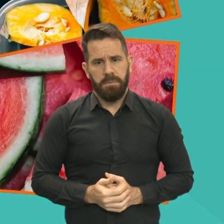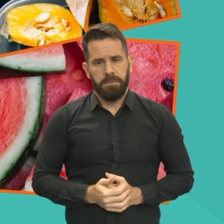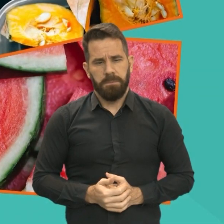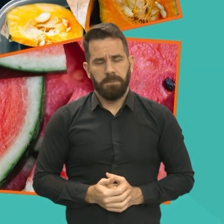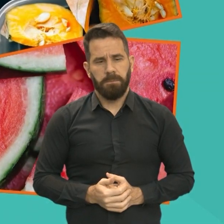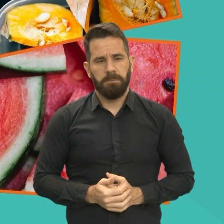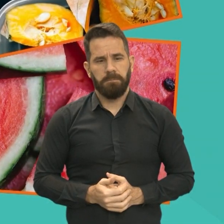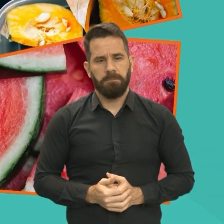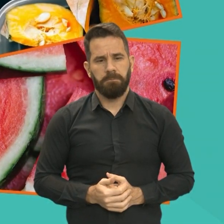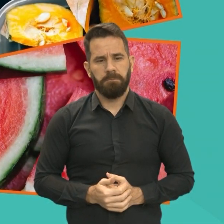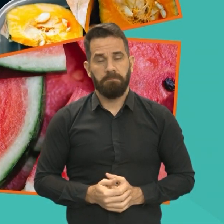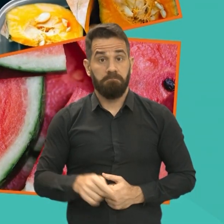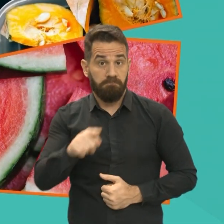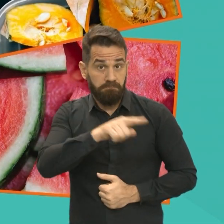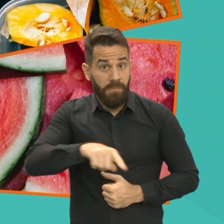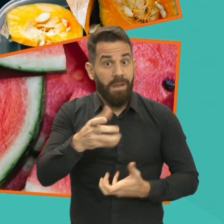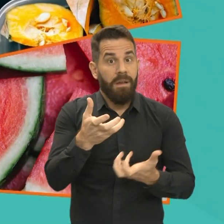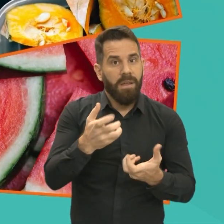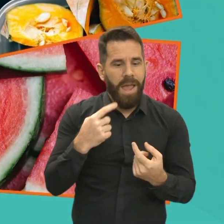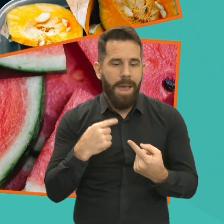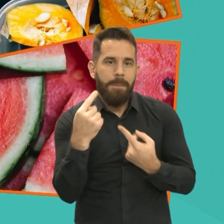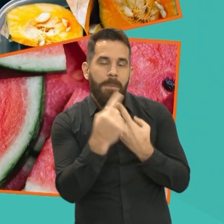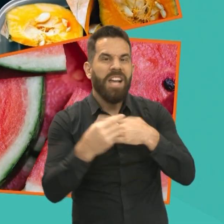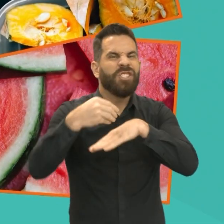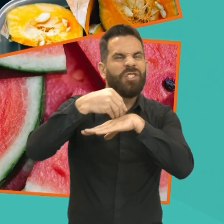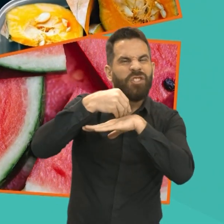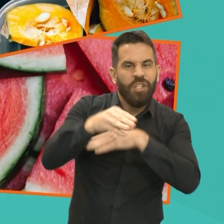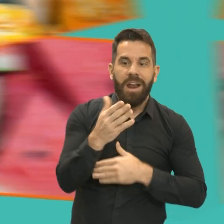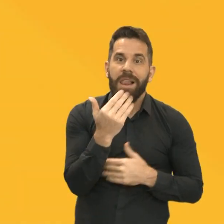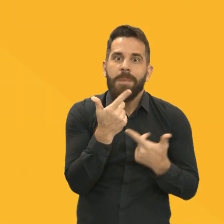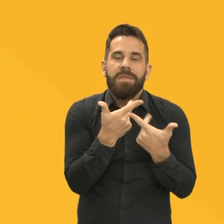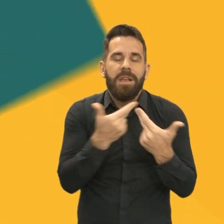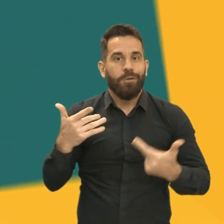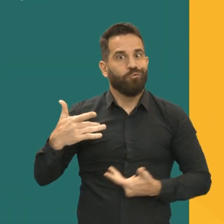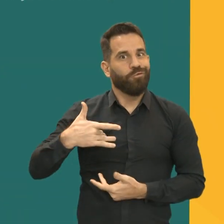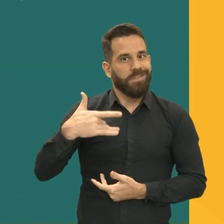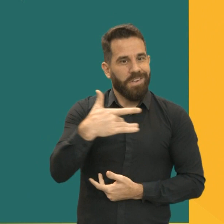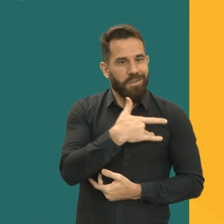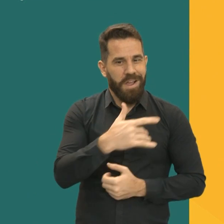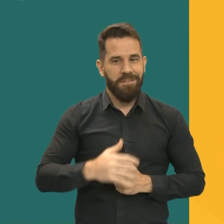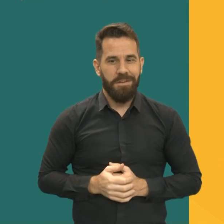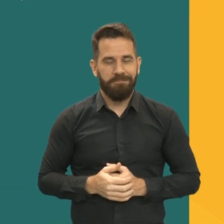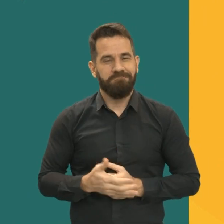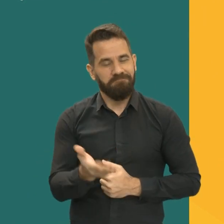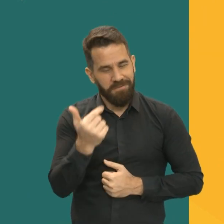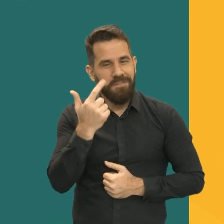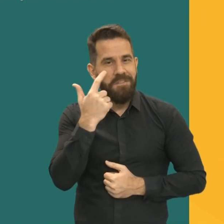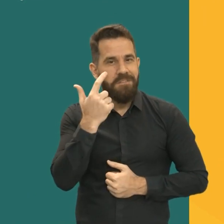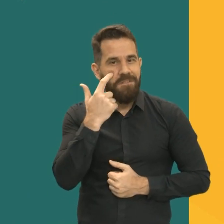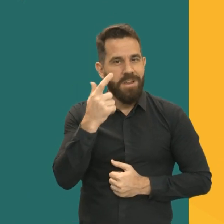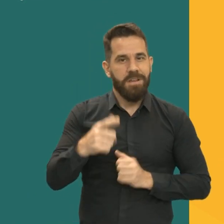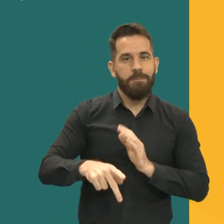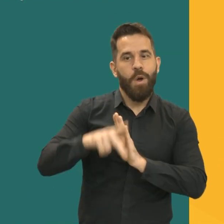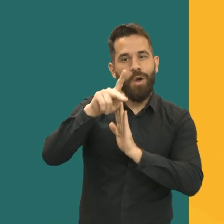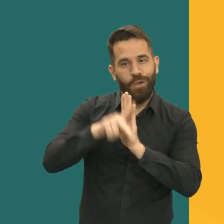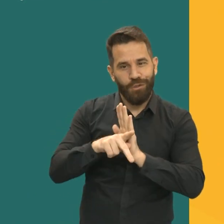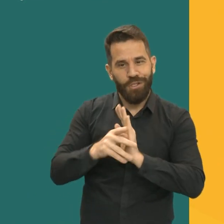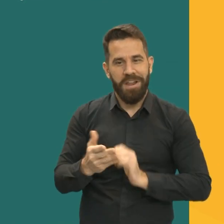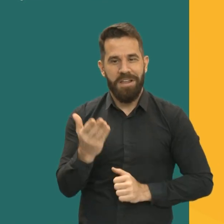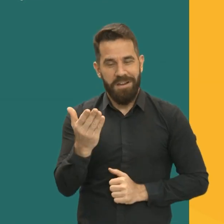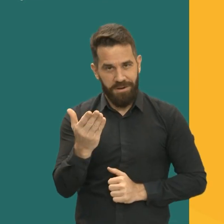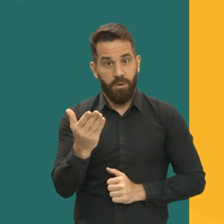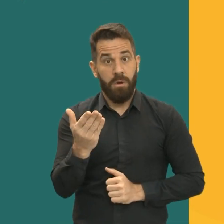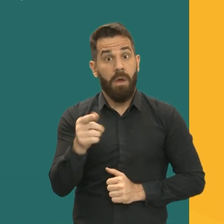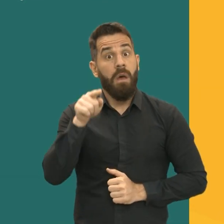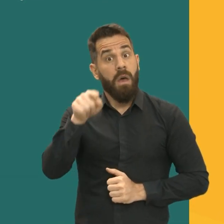Quer dicas para uma alimentação mais saudável? Conheça o projeto Sustentária UFG, que divulga e